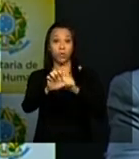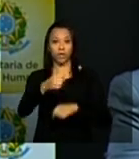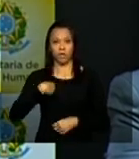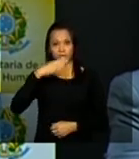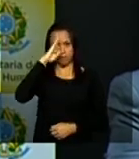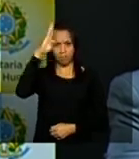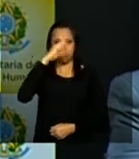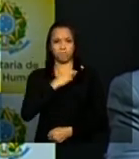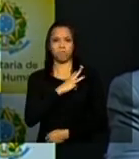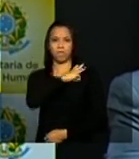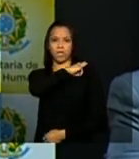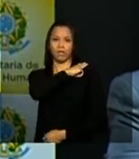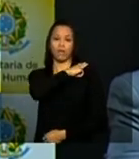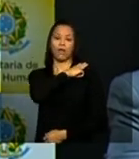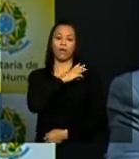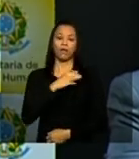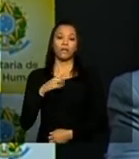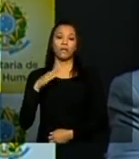iniciamos